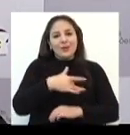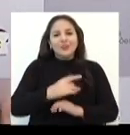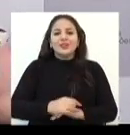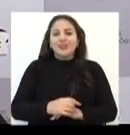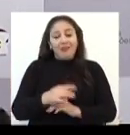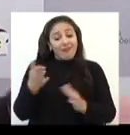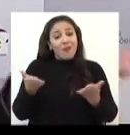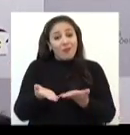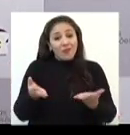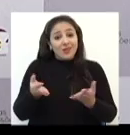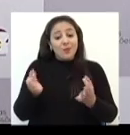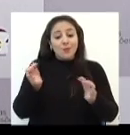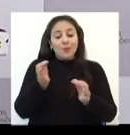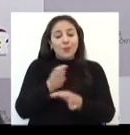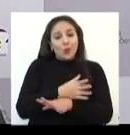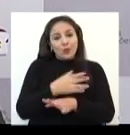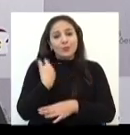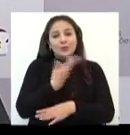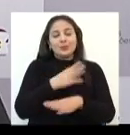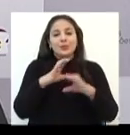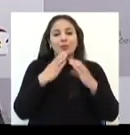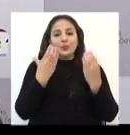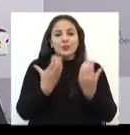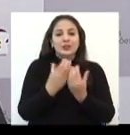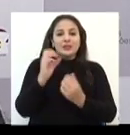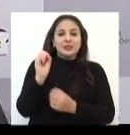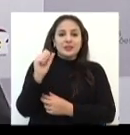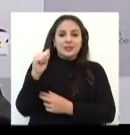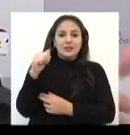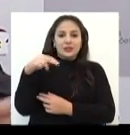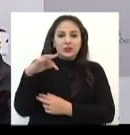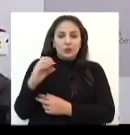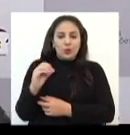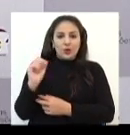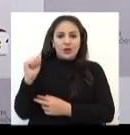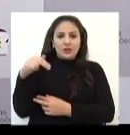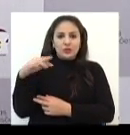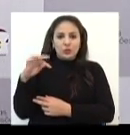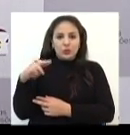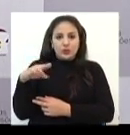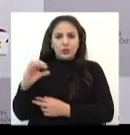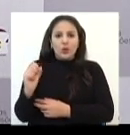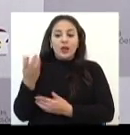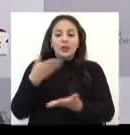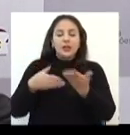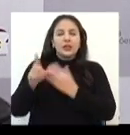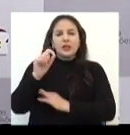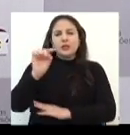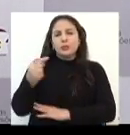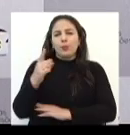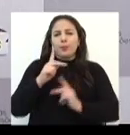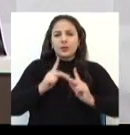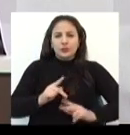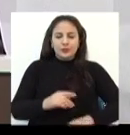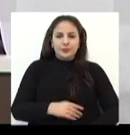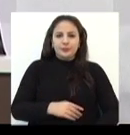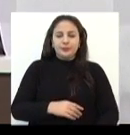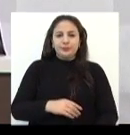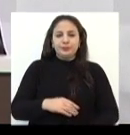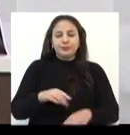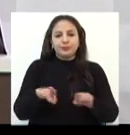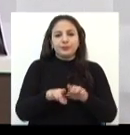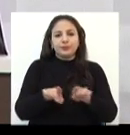saúde. E realmente está lá a unidade para a nossa comunidade Santana Pedreira, que faz em torno de 10 mil pessoas ali em rota. Na